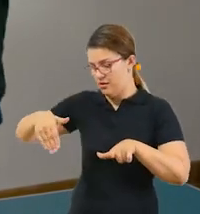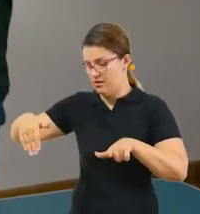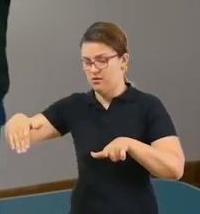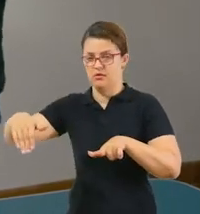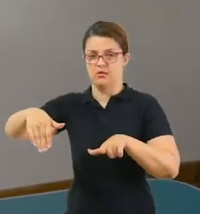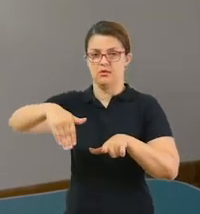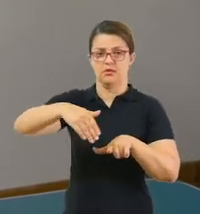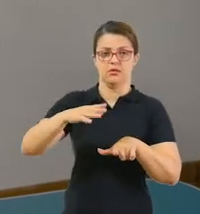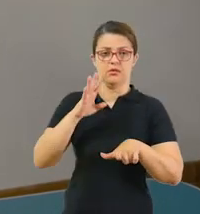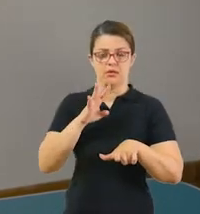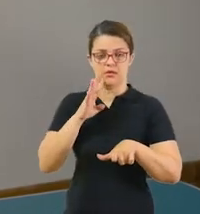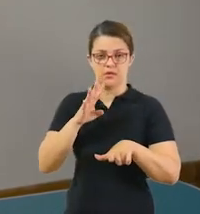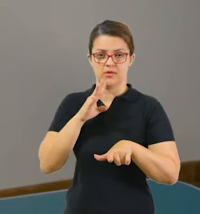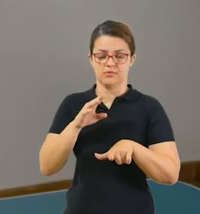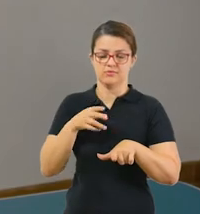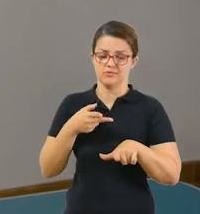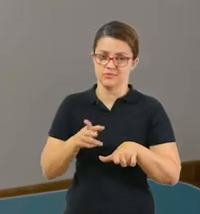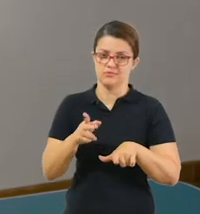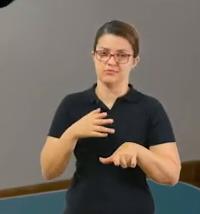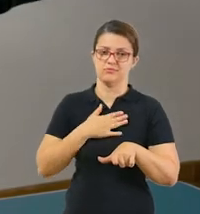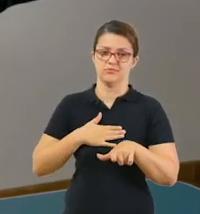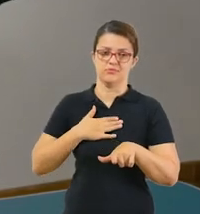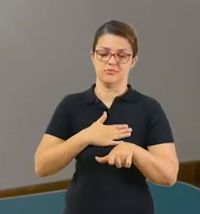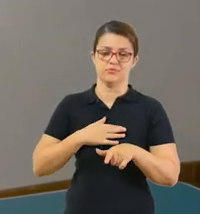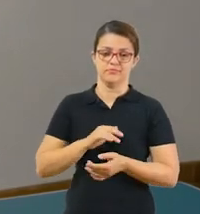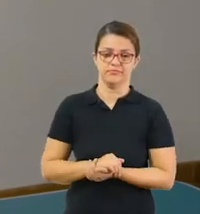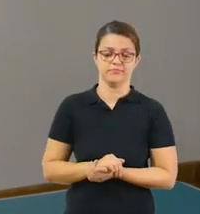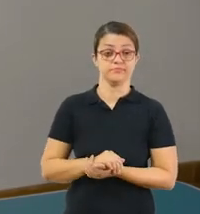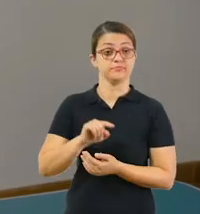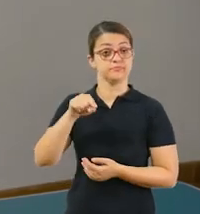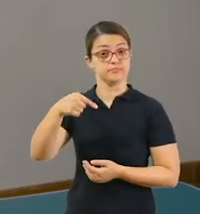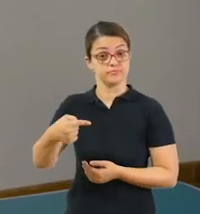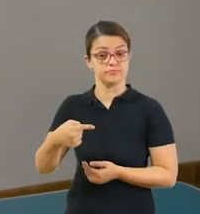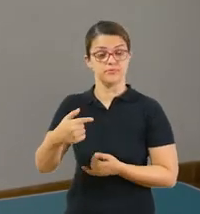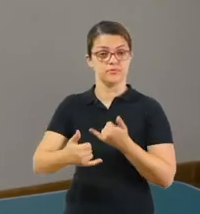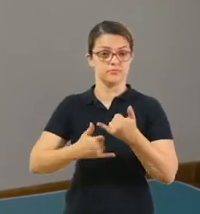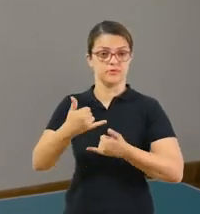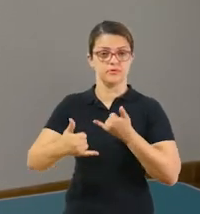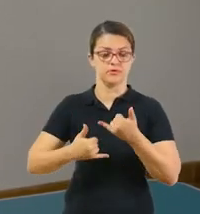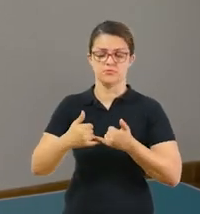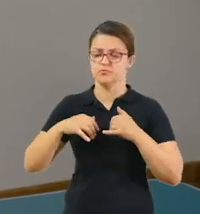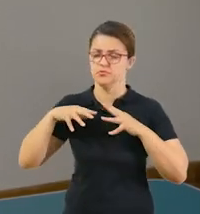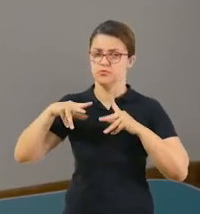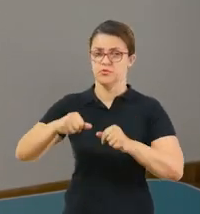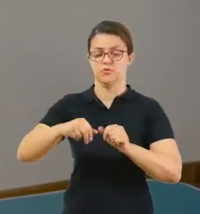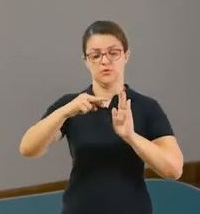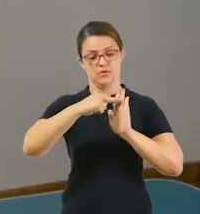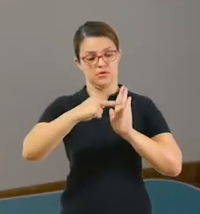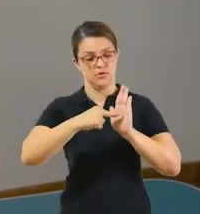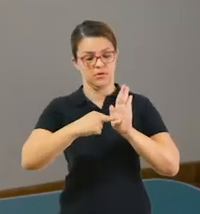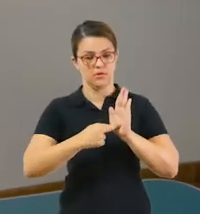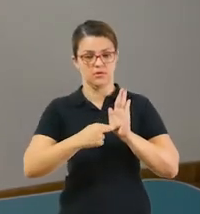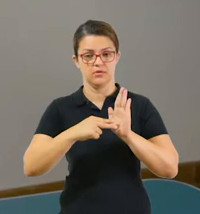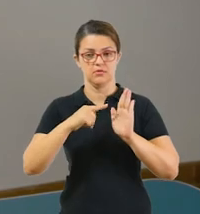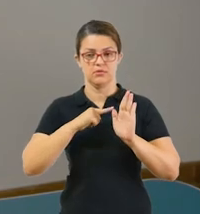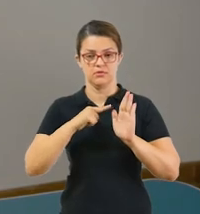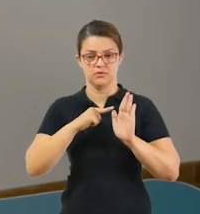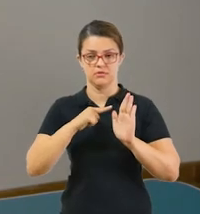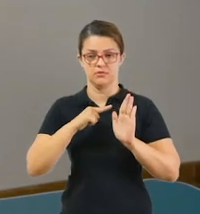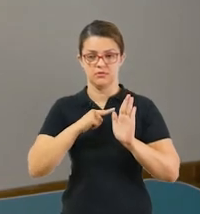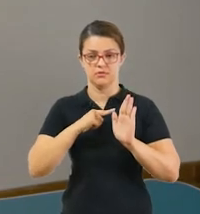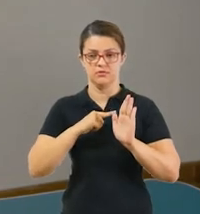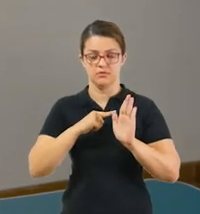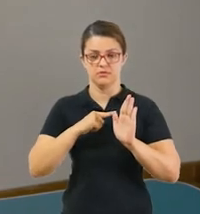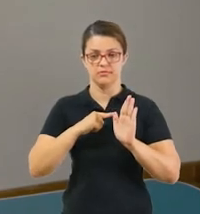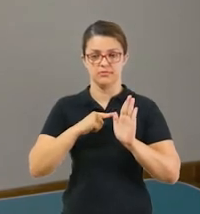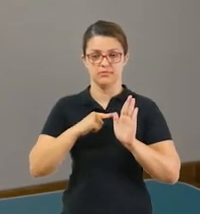Sempre criar o jogo ao seu modo é muito gostoso. E aí depois vocês podem jogar. Todas as regras do jogo estão colocadas aqui